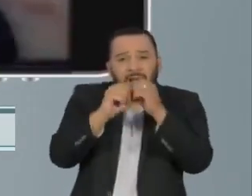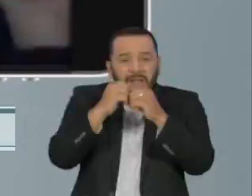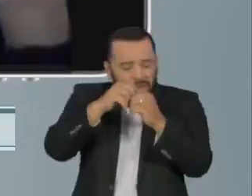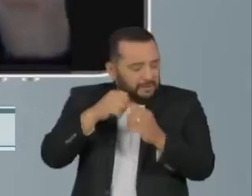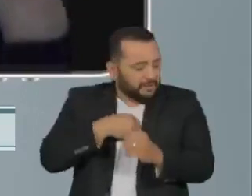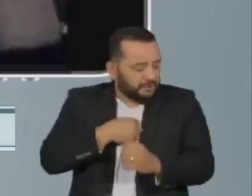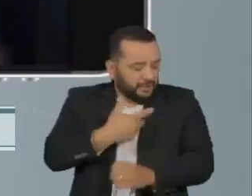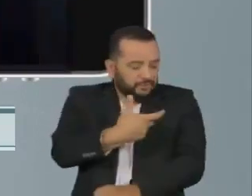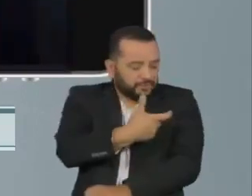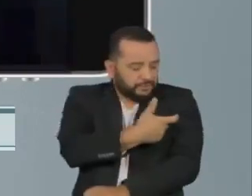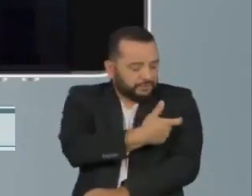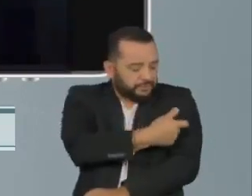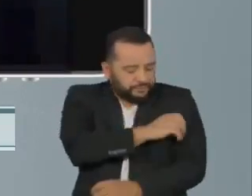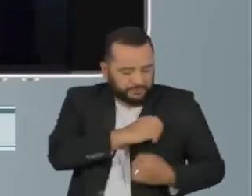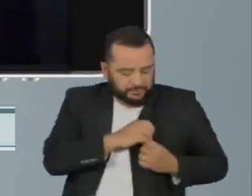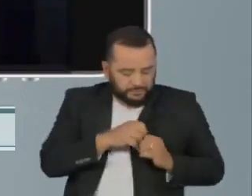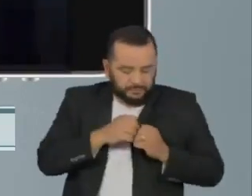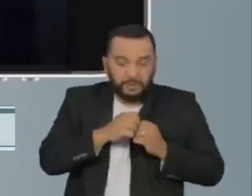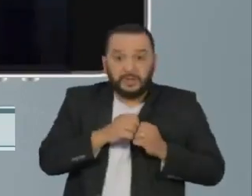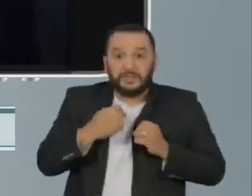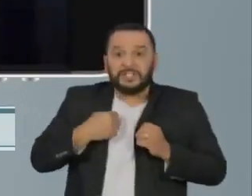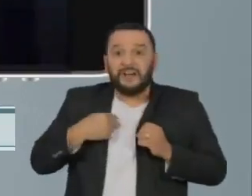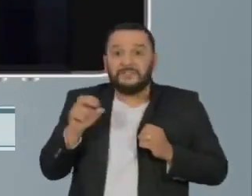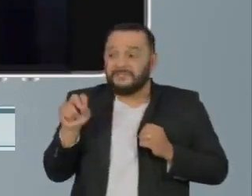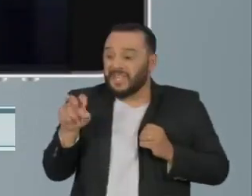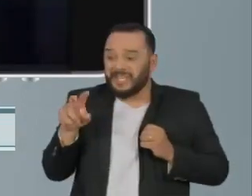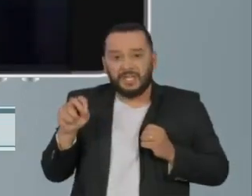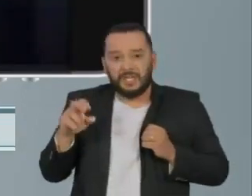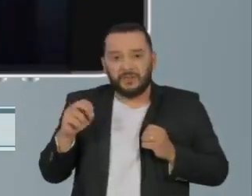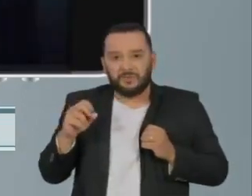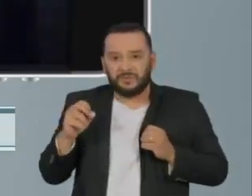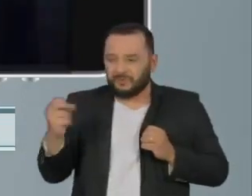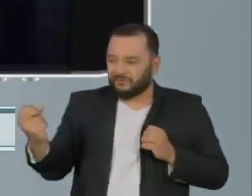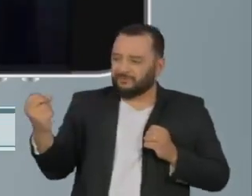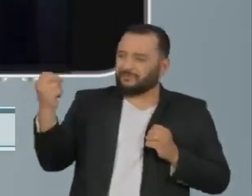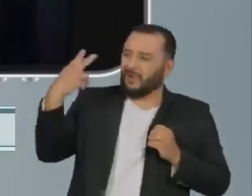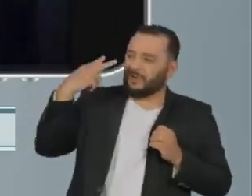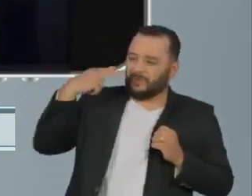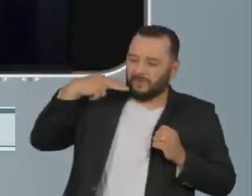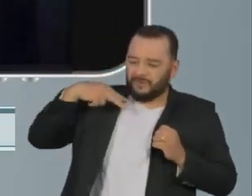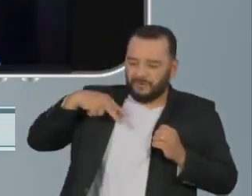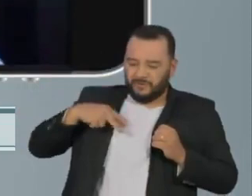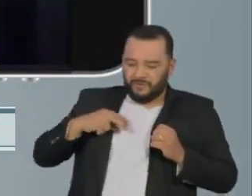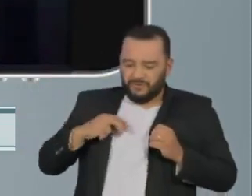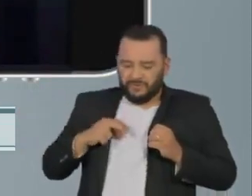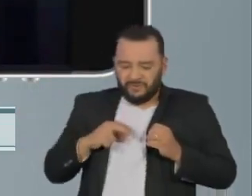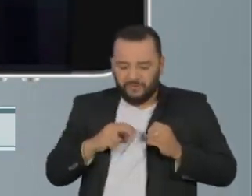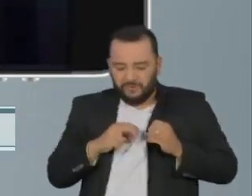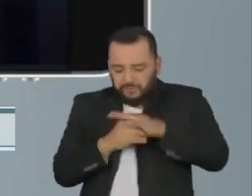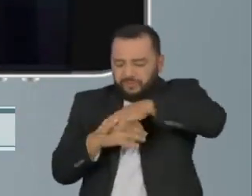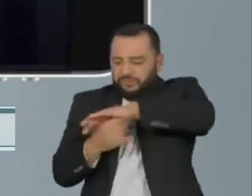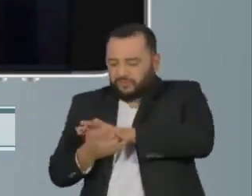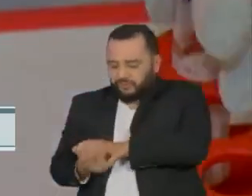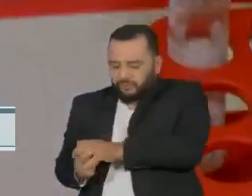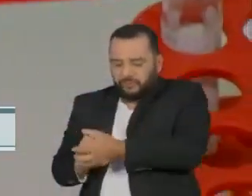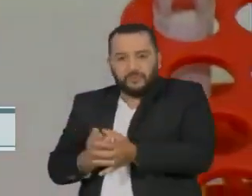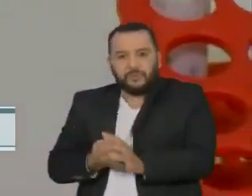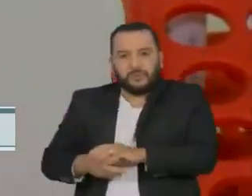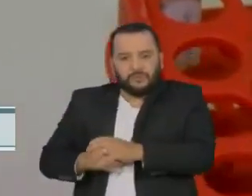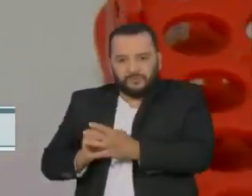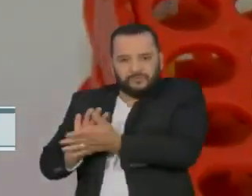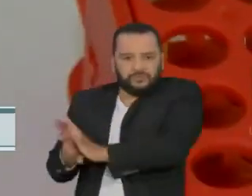esse vírus entre no corpo novamente, eu consiga resgatar essa célula e fazer com que ela faça anticorpos de novo.